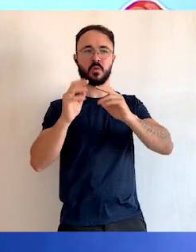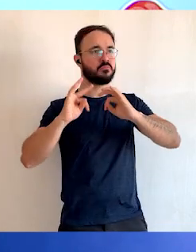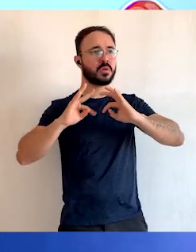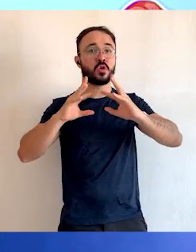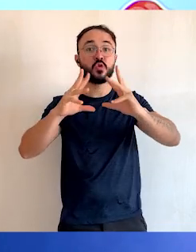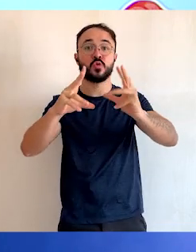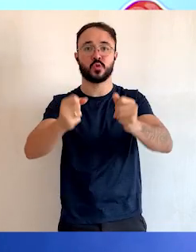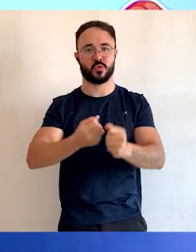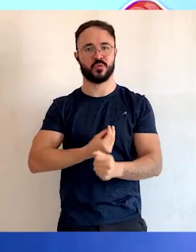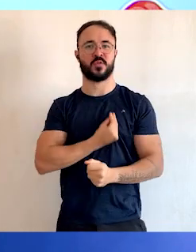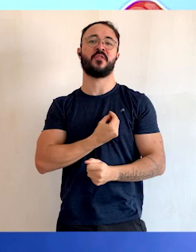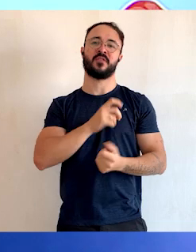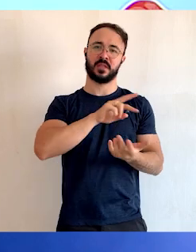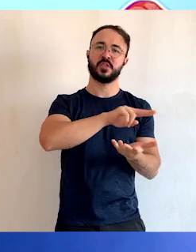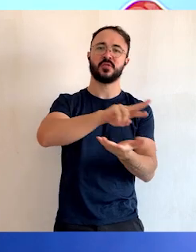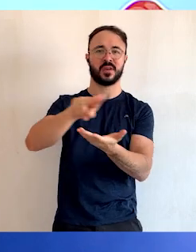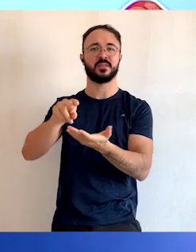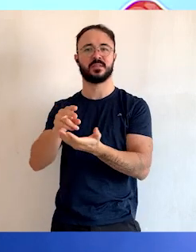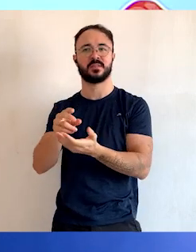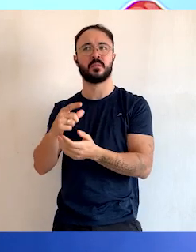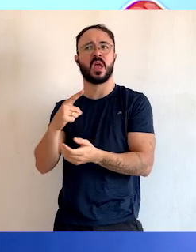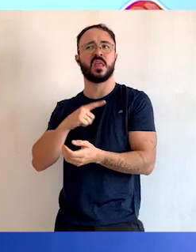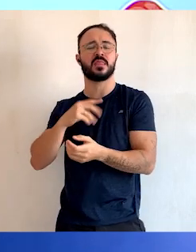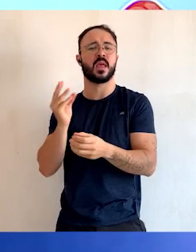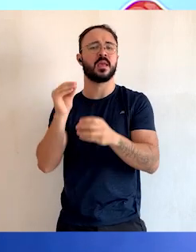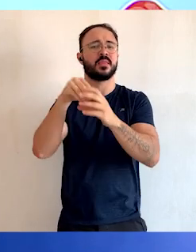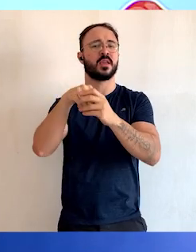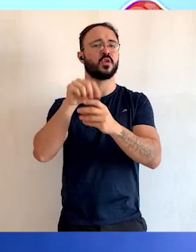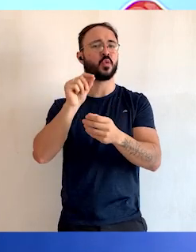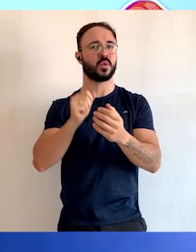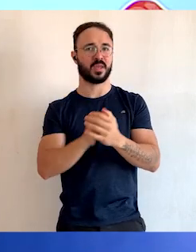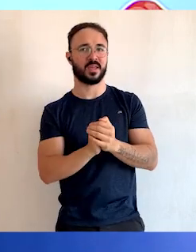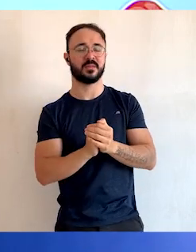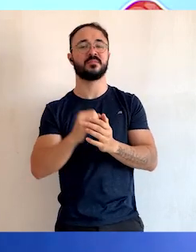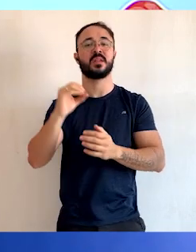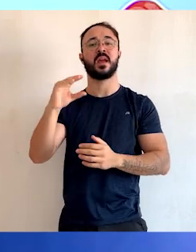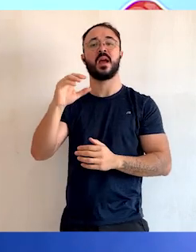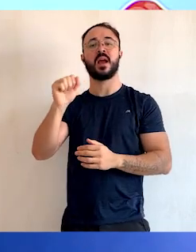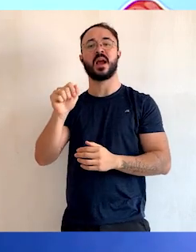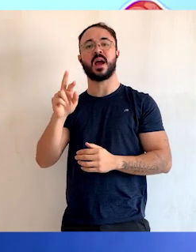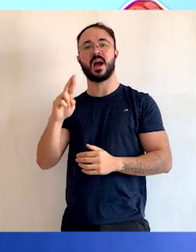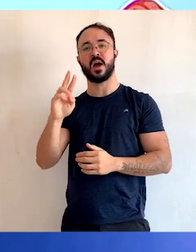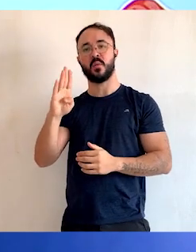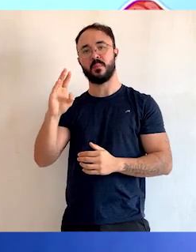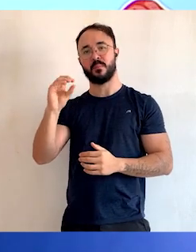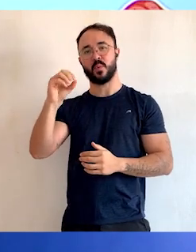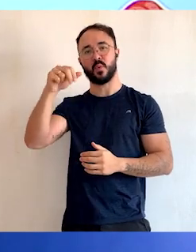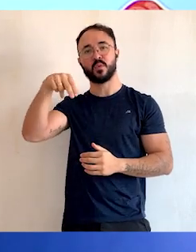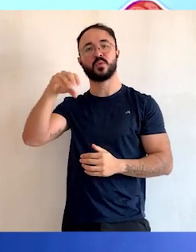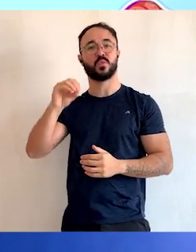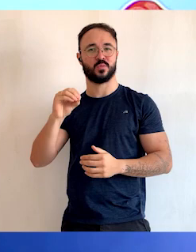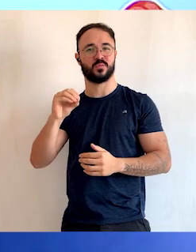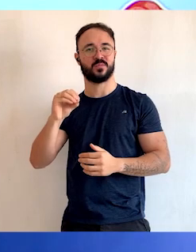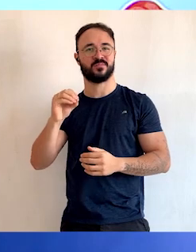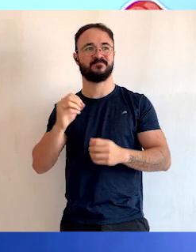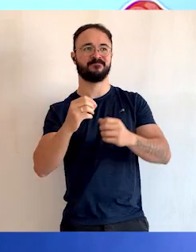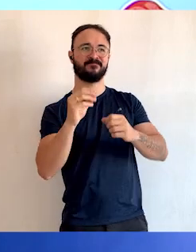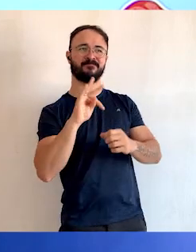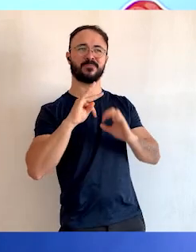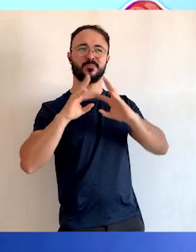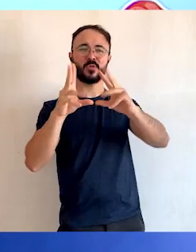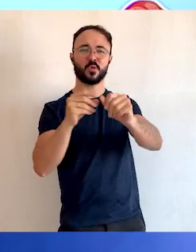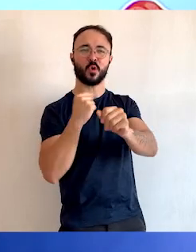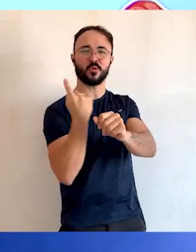Todos os organismos têm uma composição à base de carbono. Todos nós somos